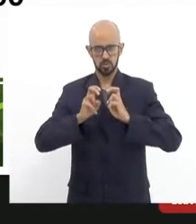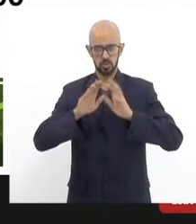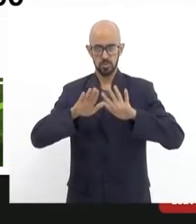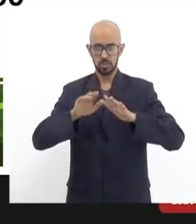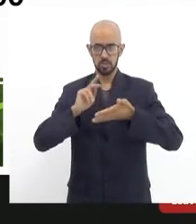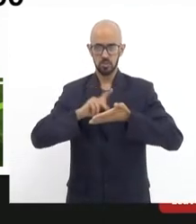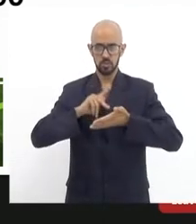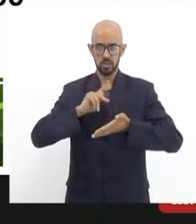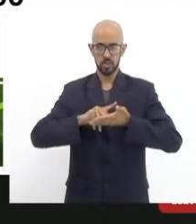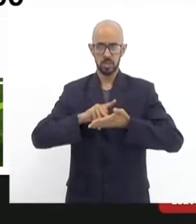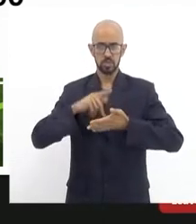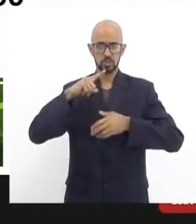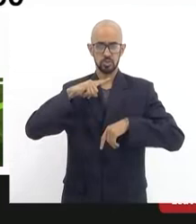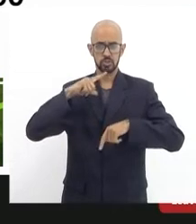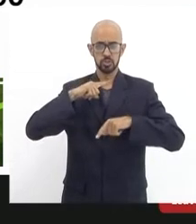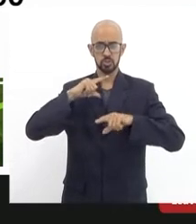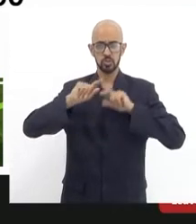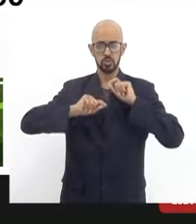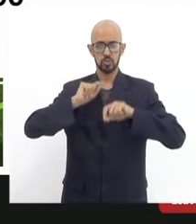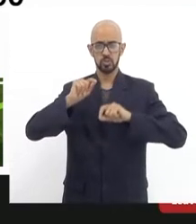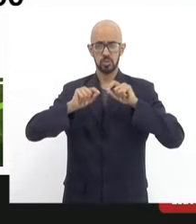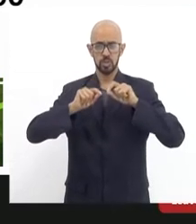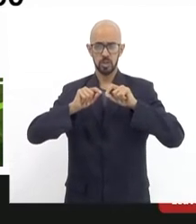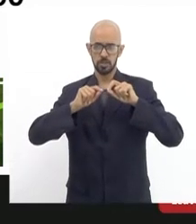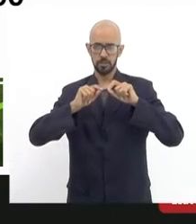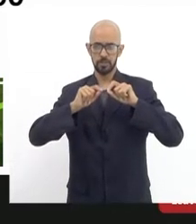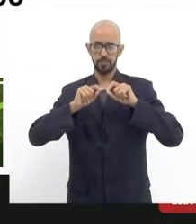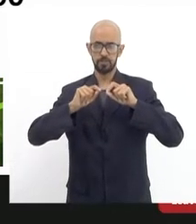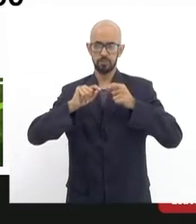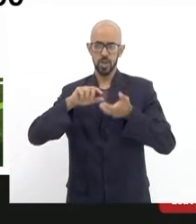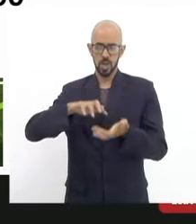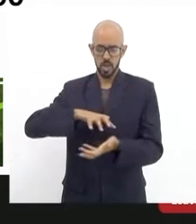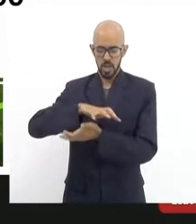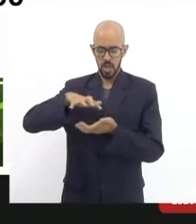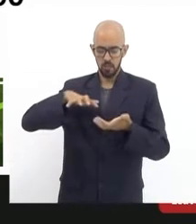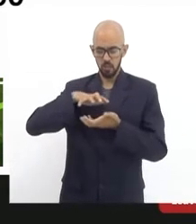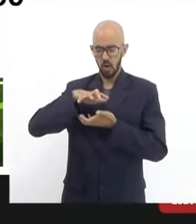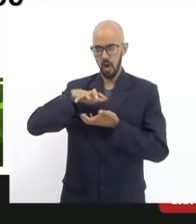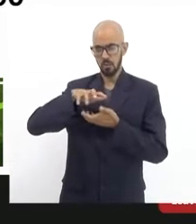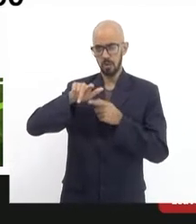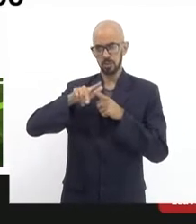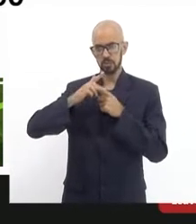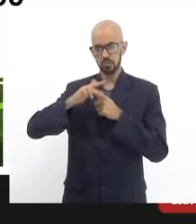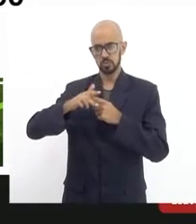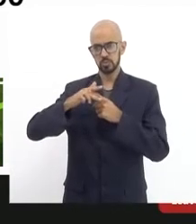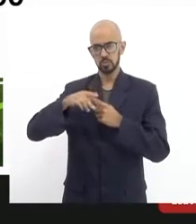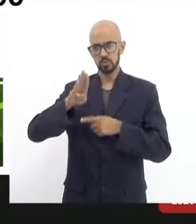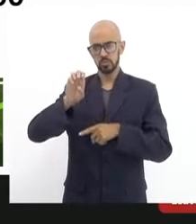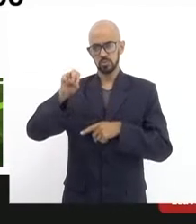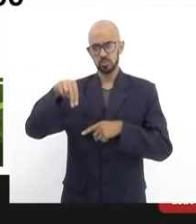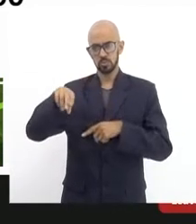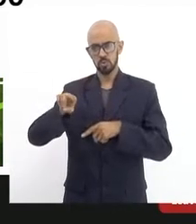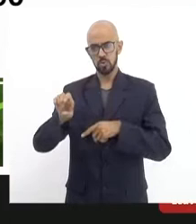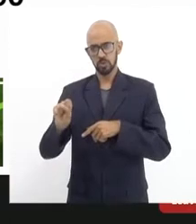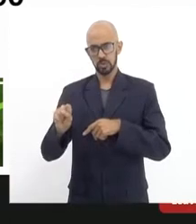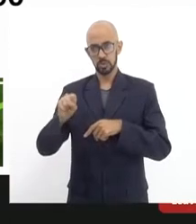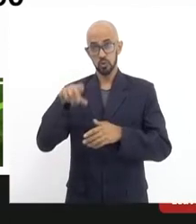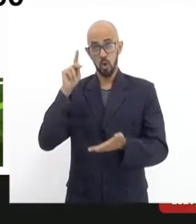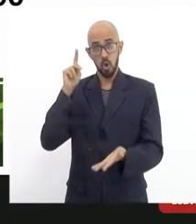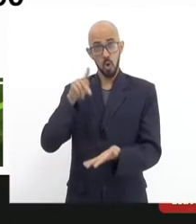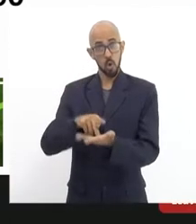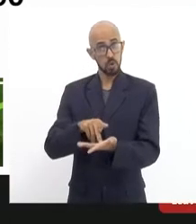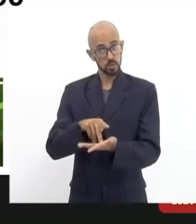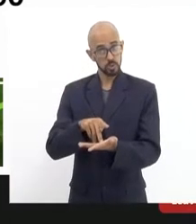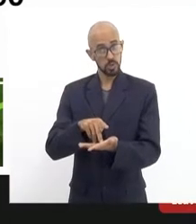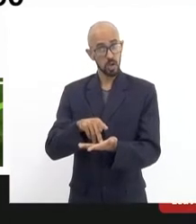contava a sentença? Contava que houvesse uma reforma, um restauro dos bondes originais, dos